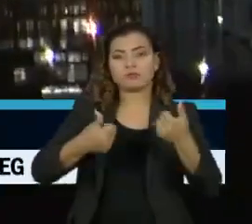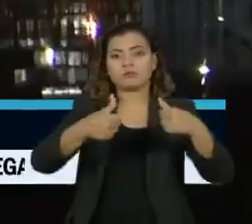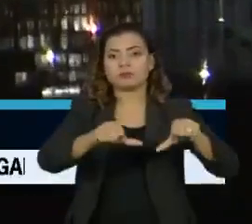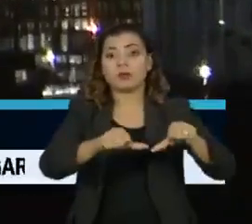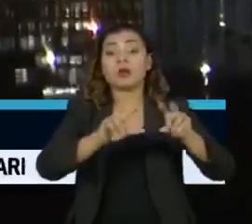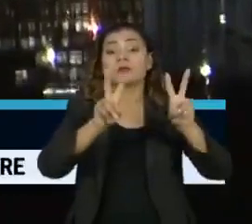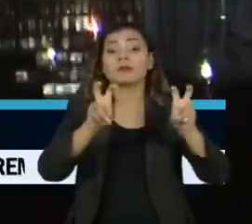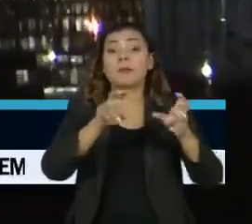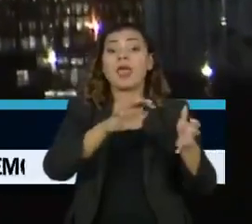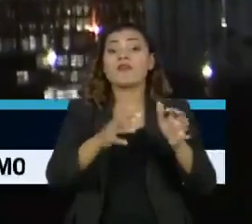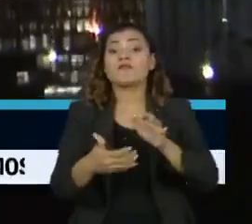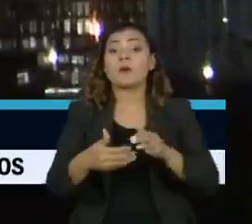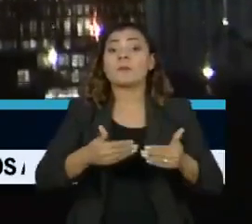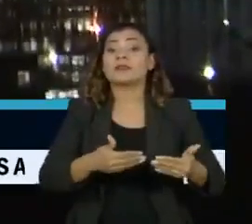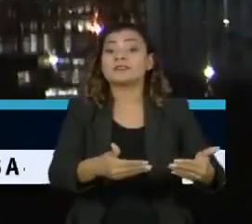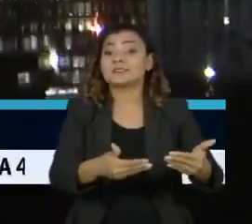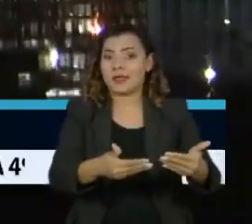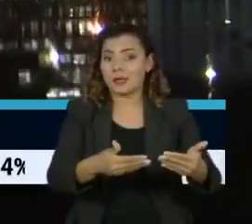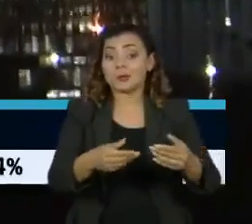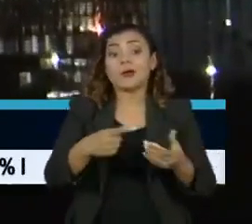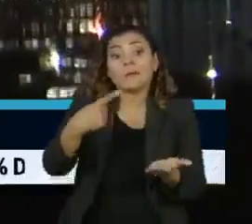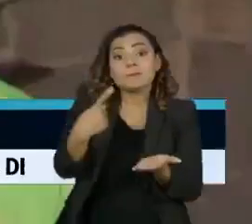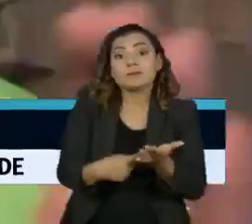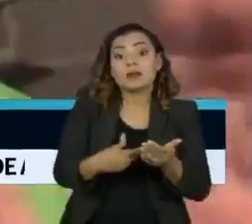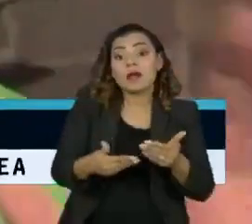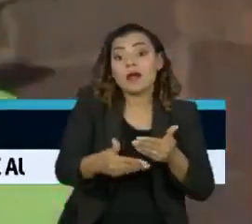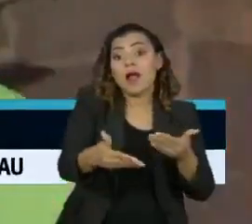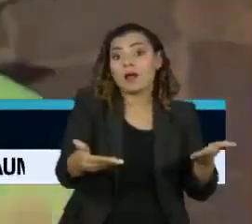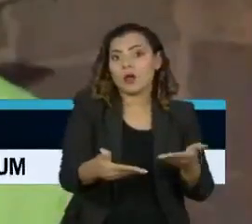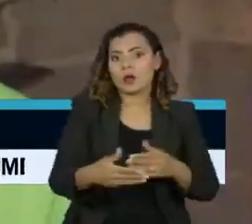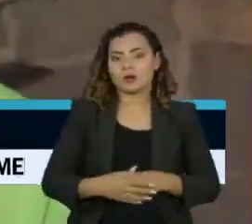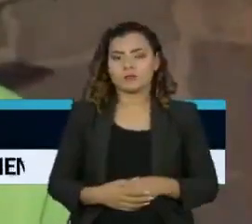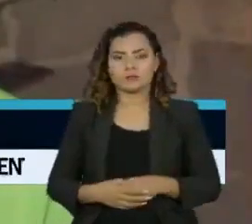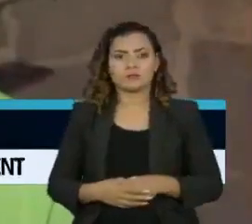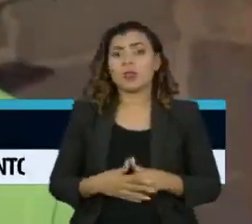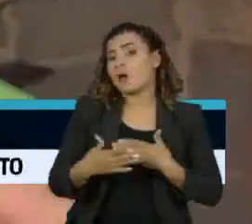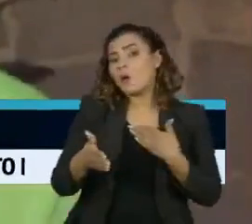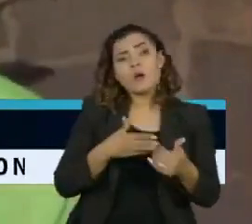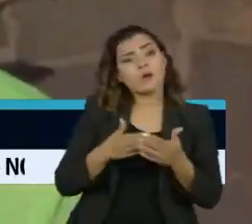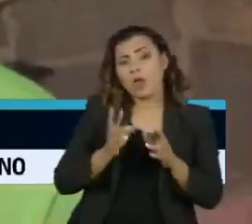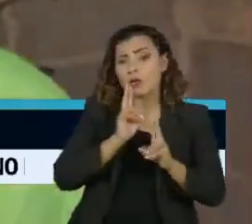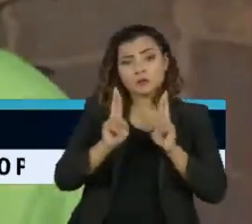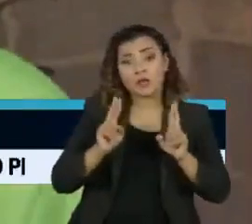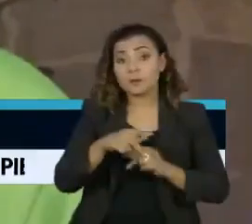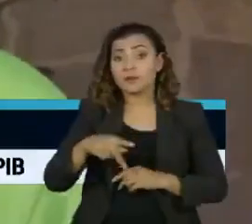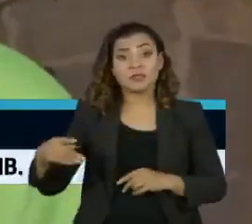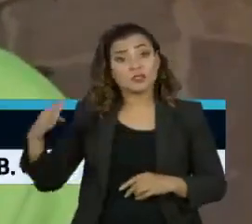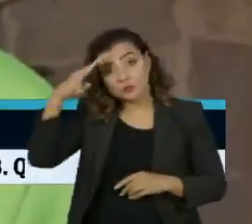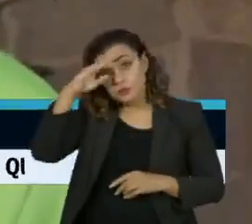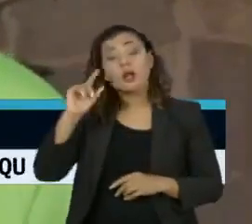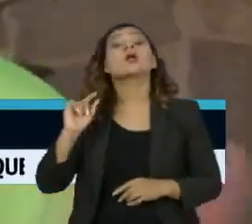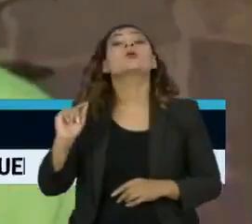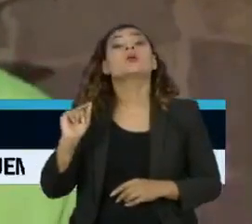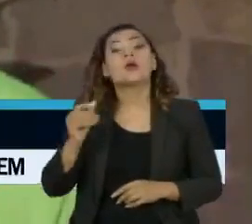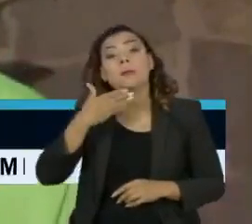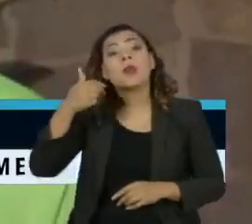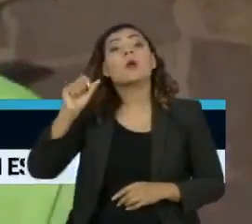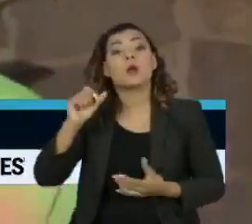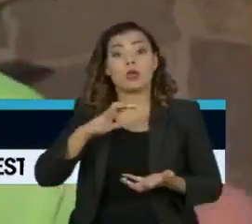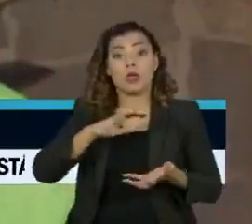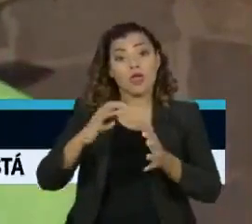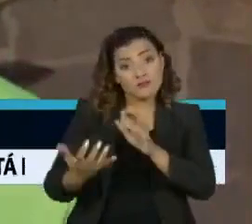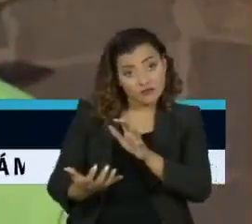torno da reforma ministerial planejada para este início de ano. Qualquer que seja o resultado para Bolsonaro, melhor é o quê? É que a